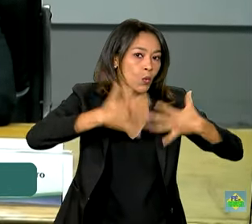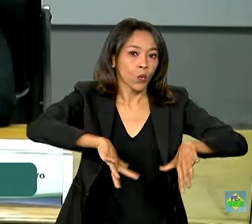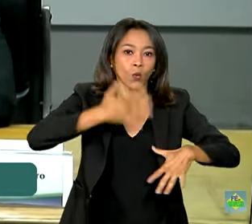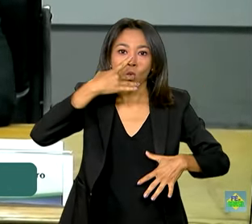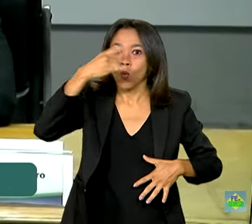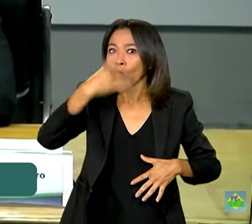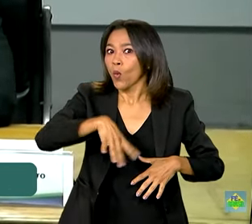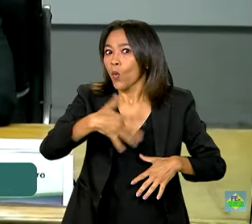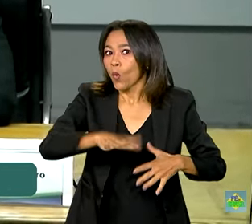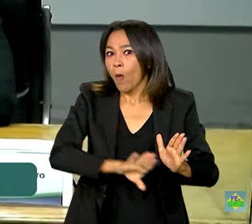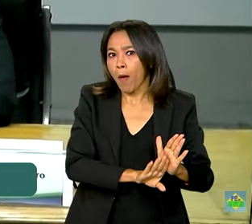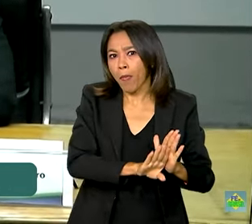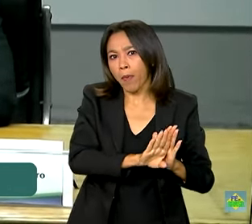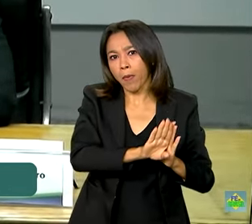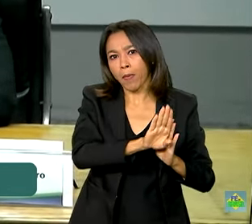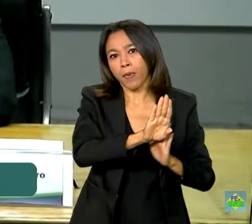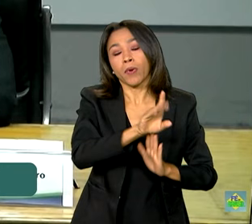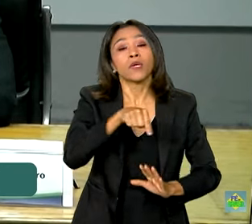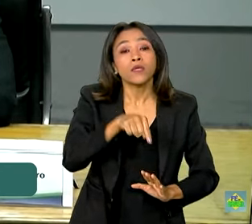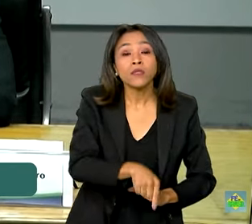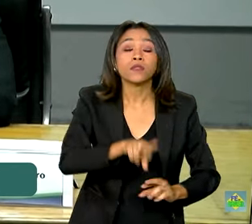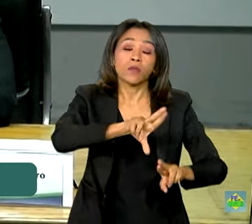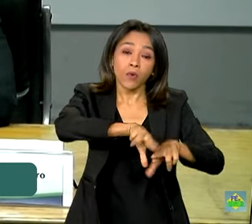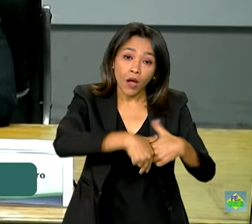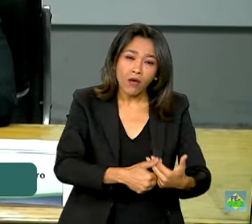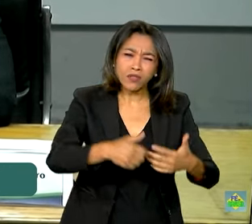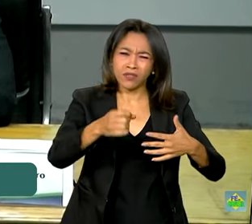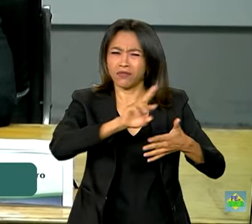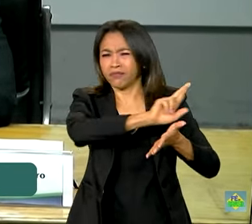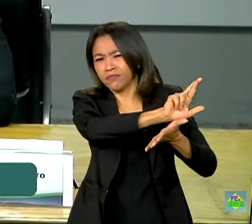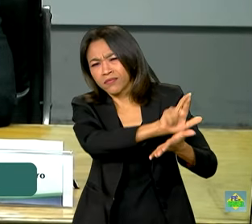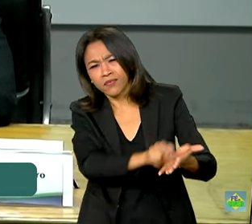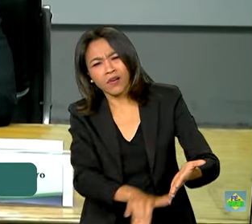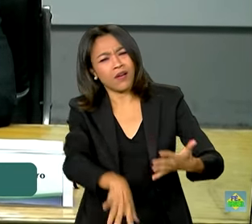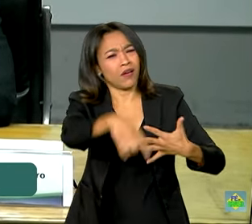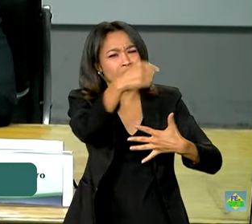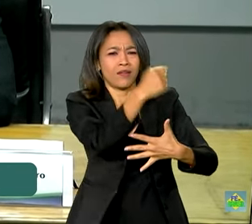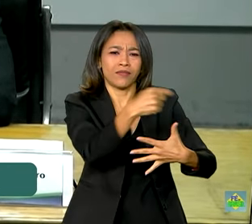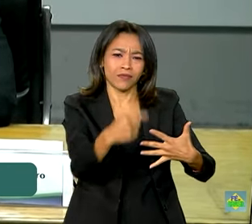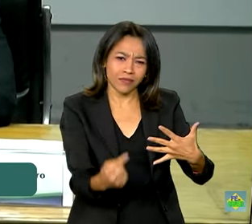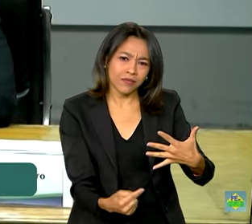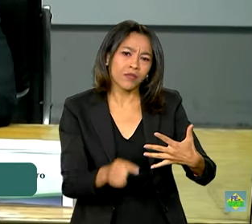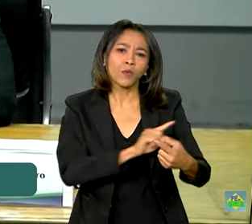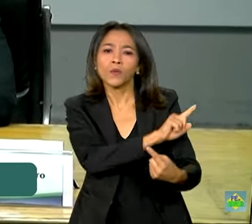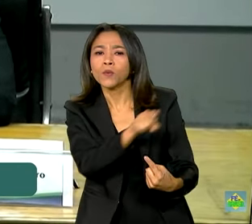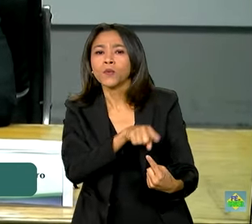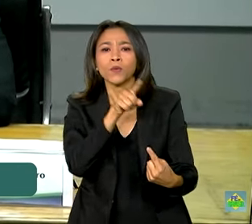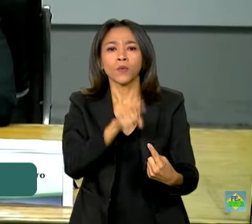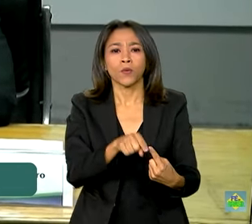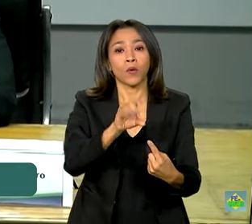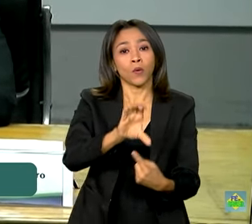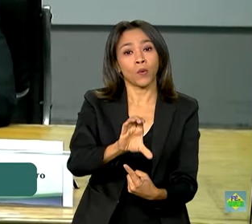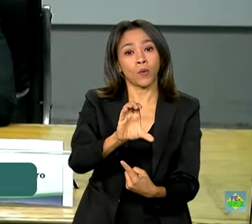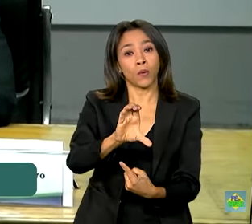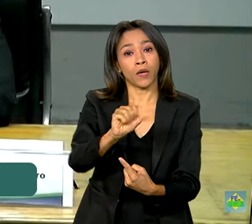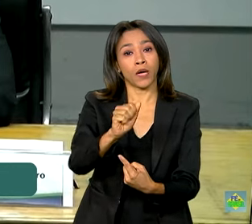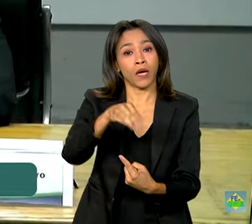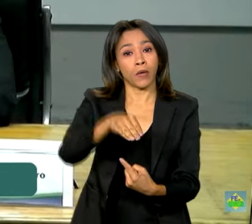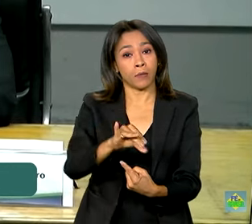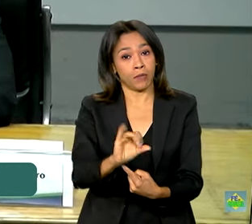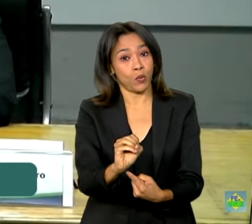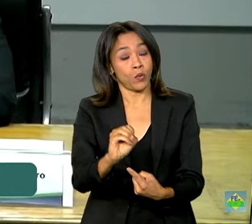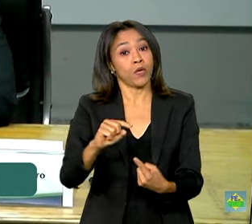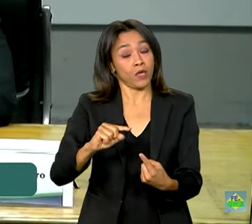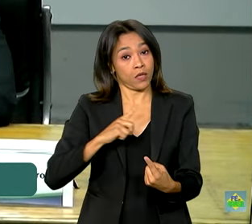mês, e ele decorre de uma conjunção de fatores, que são a taxa de câmbio, que